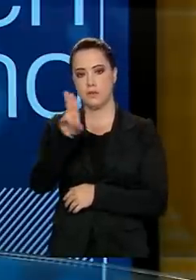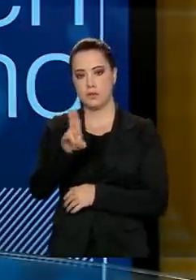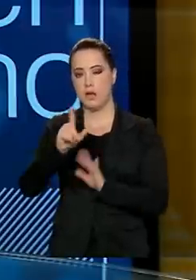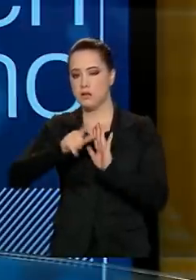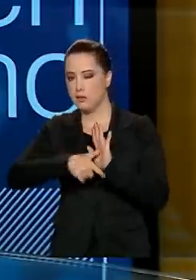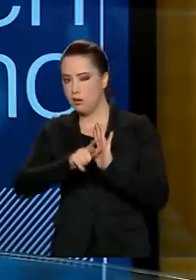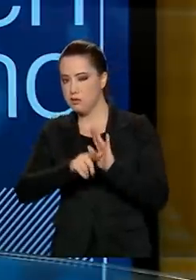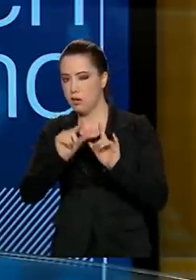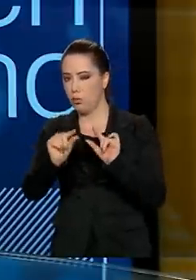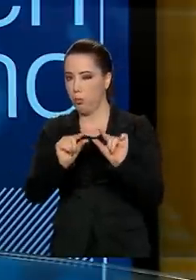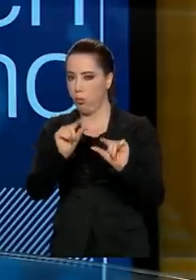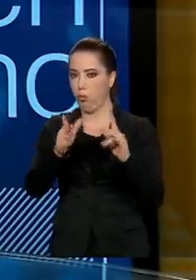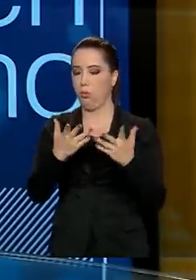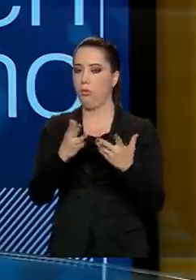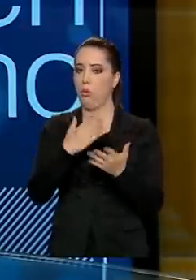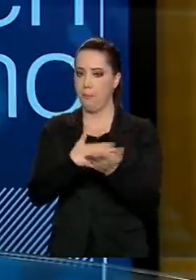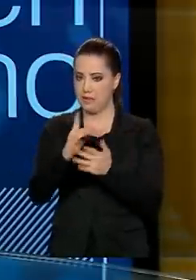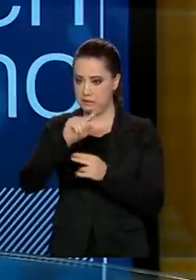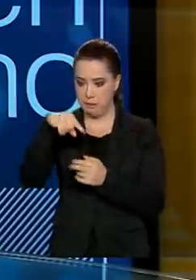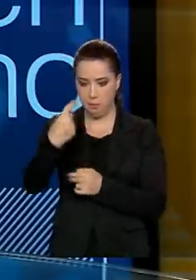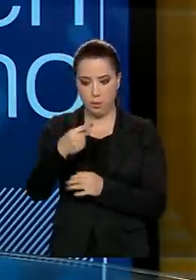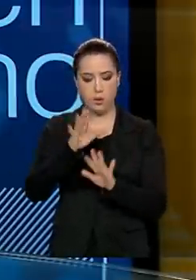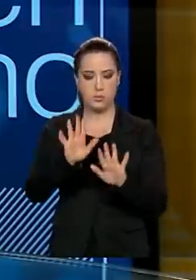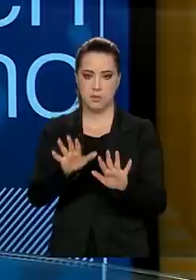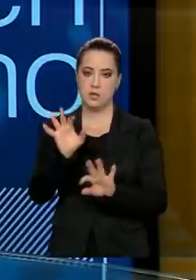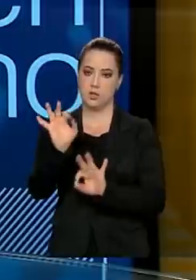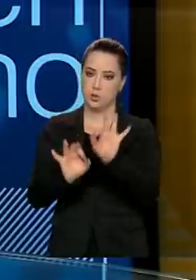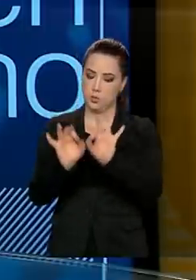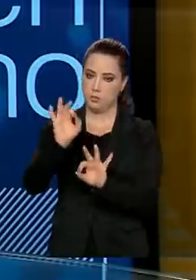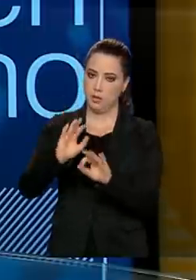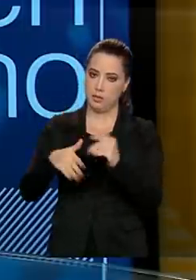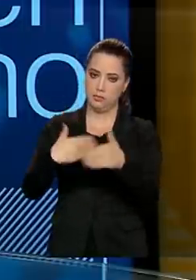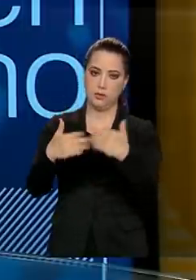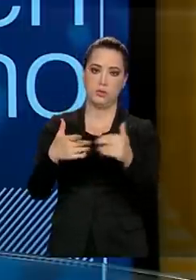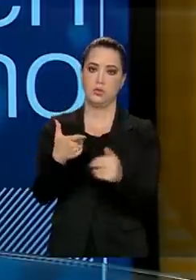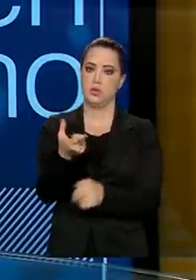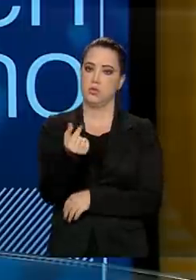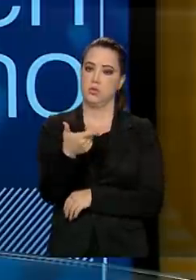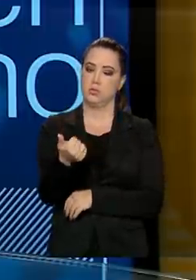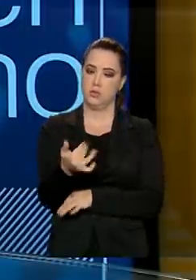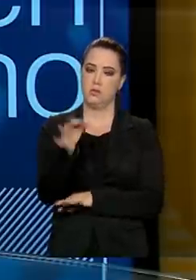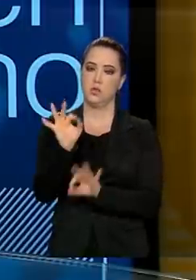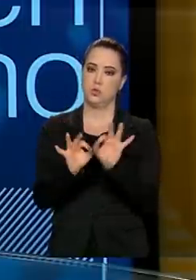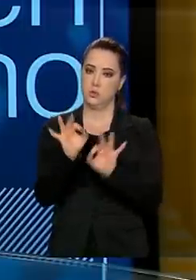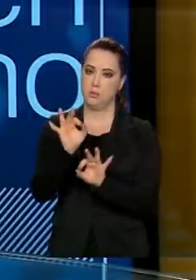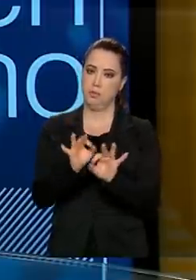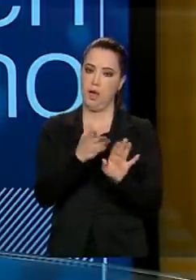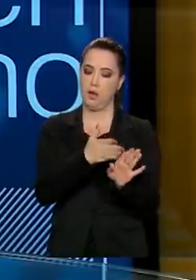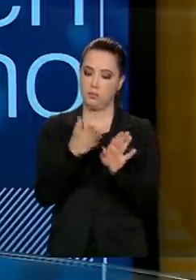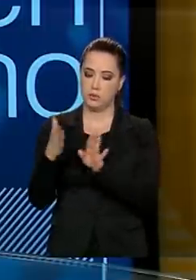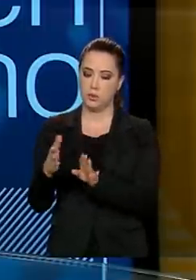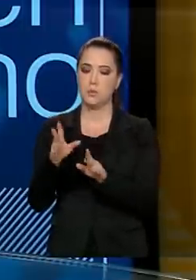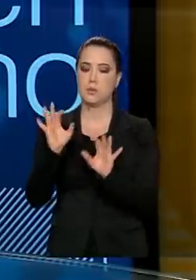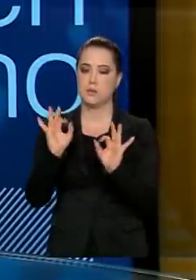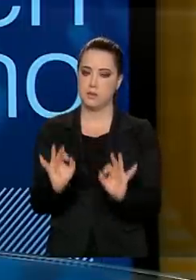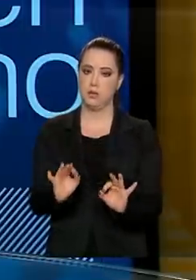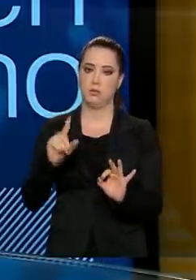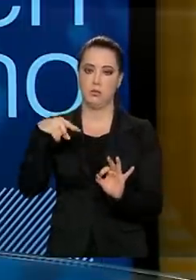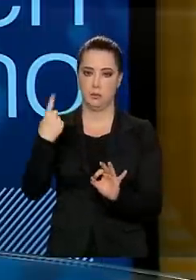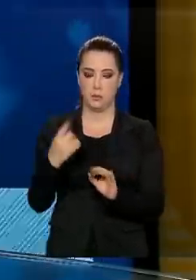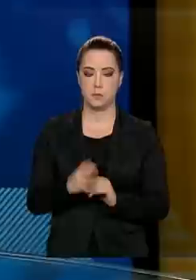mais tarde, mas a gente pretende ajustar isso ao longo de 2021. Com relação à rede privada,